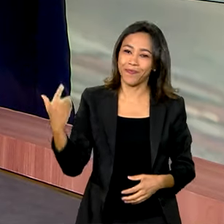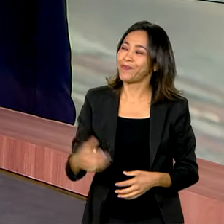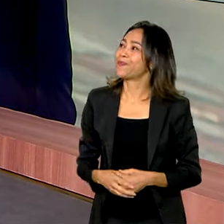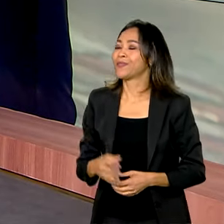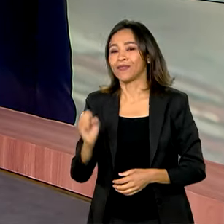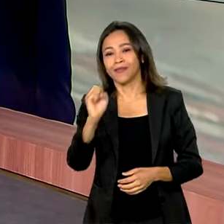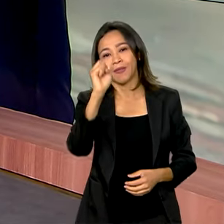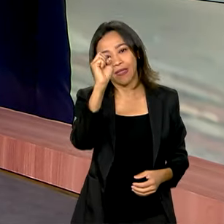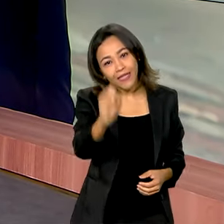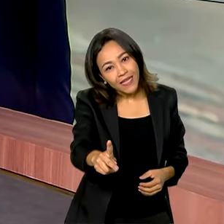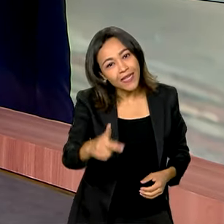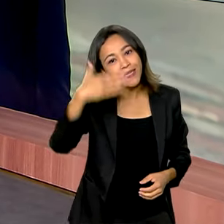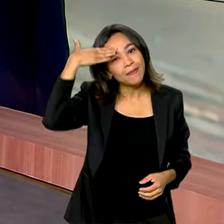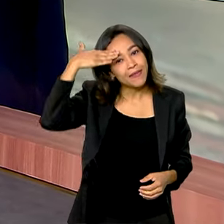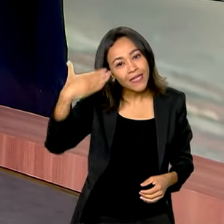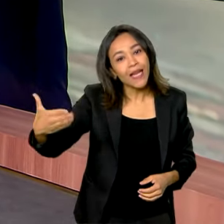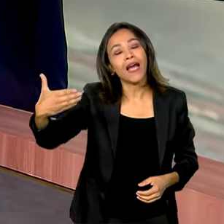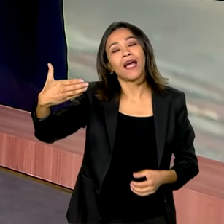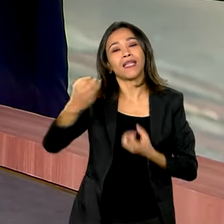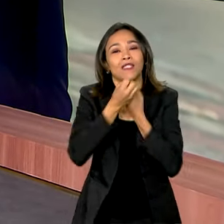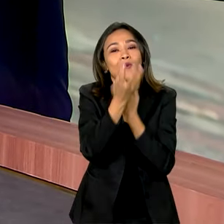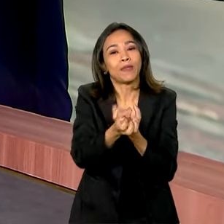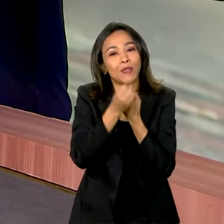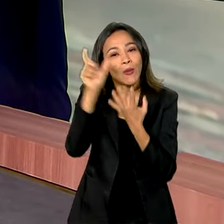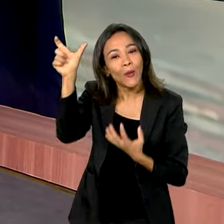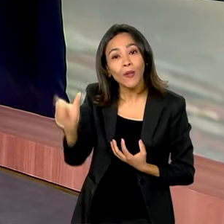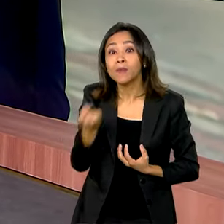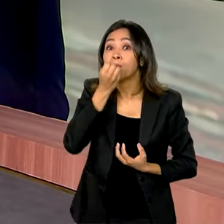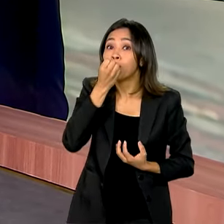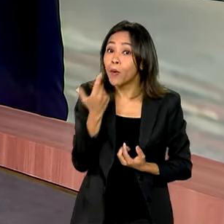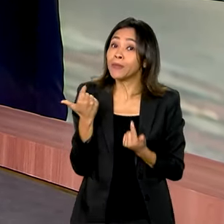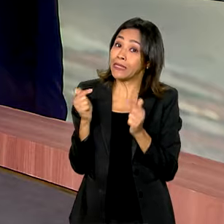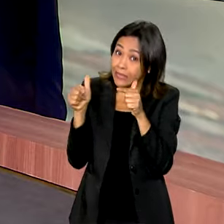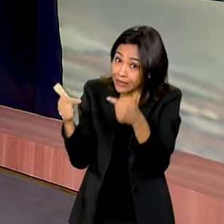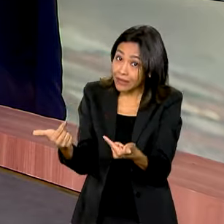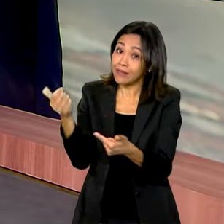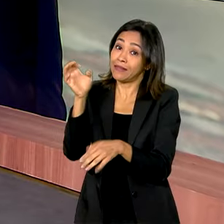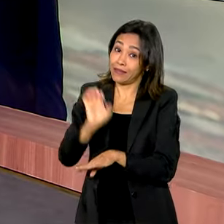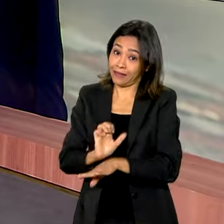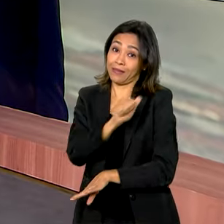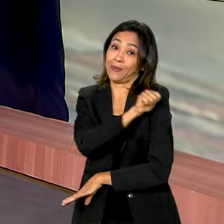Ok, Alessandra Lago, muito obrigada pelas informações. Bom trabalho para você aí no Rio de Janeiro.